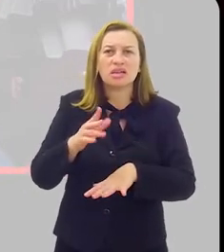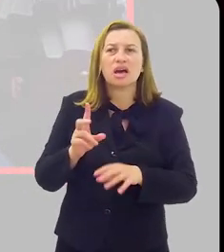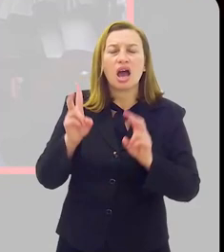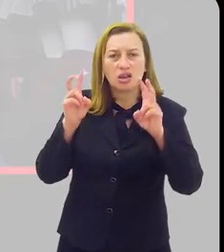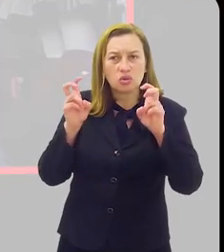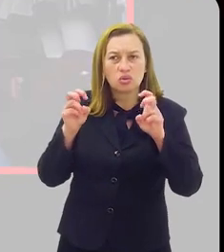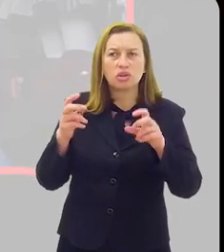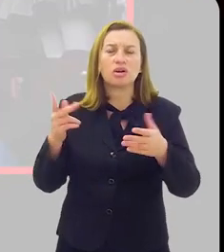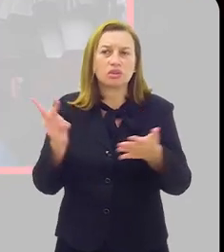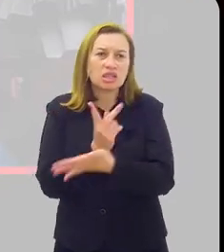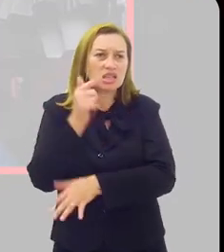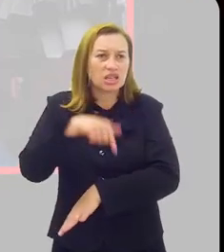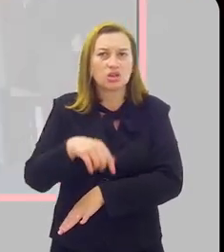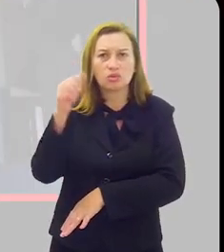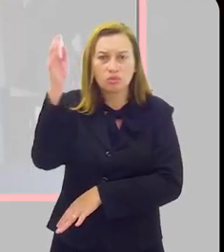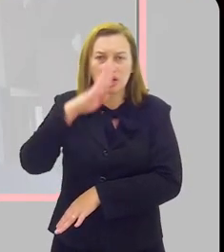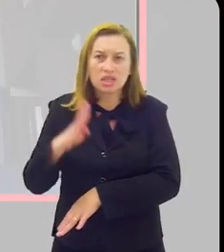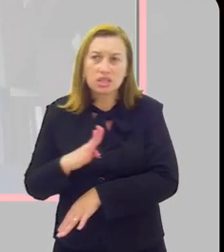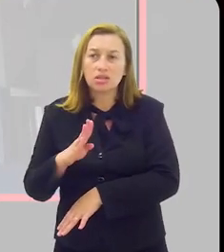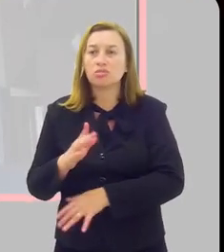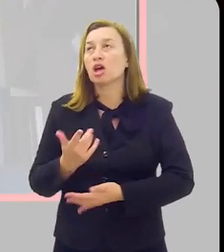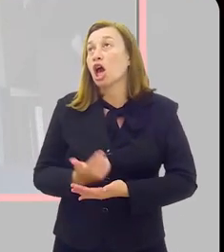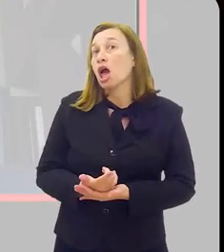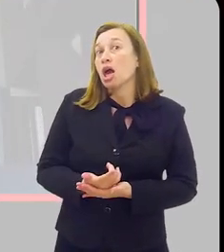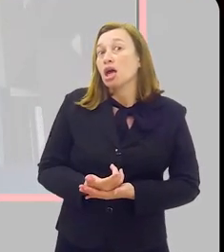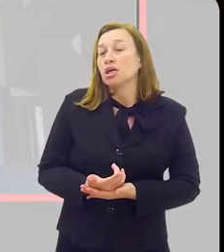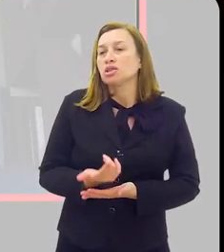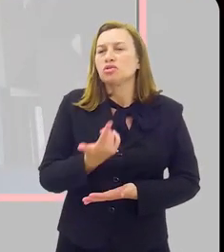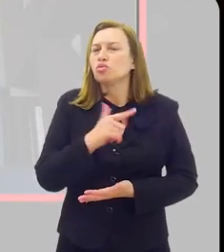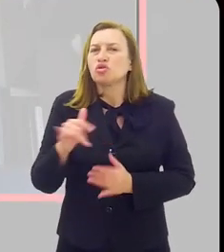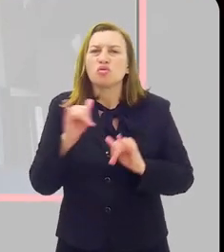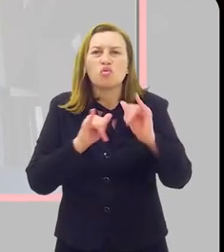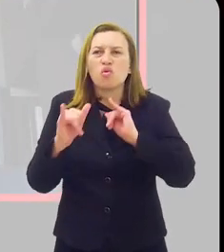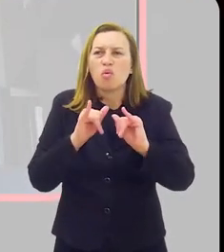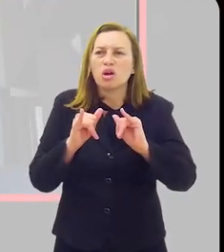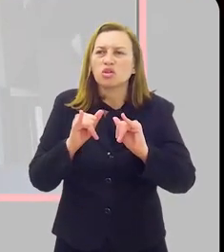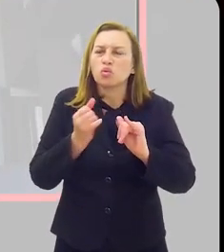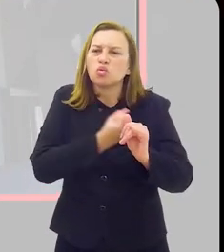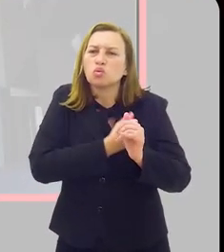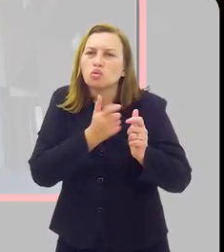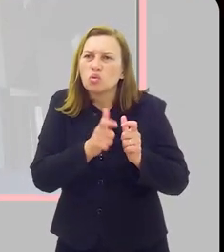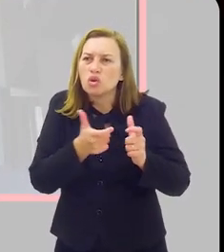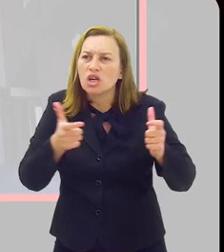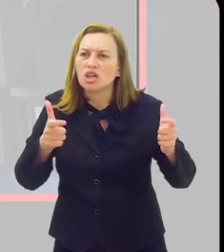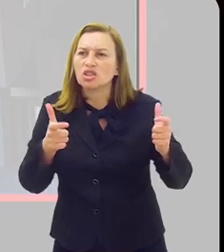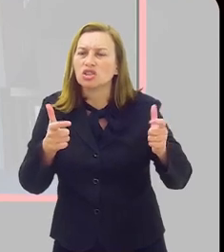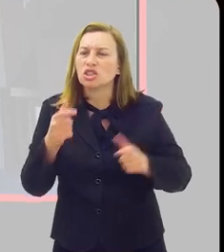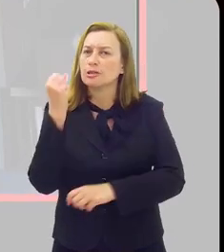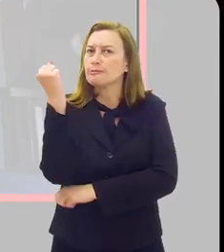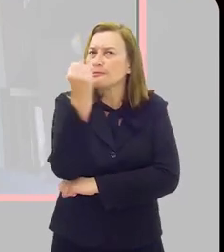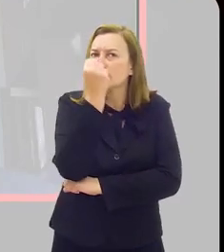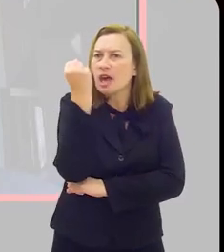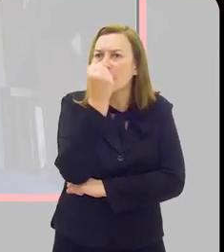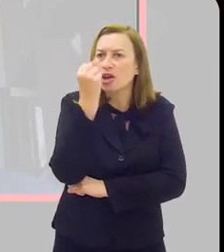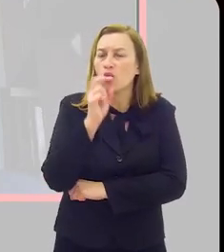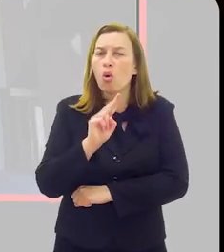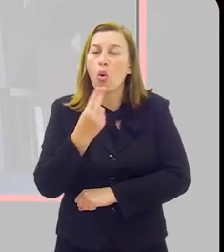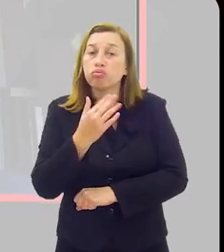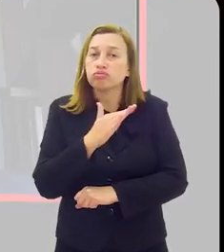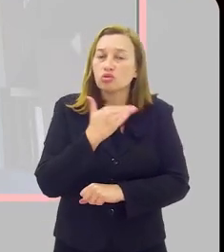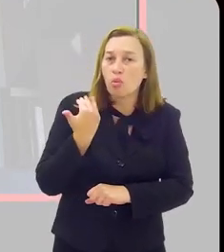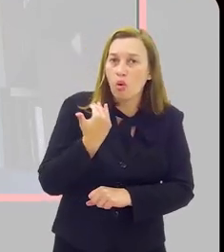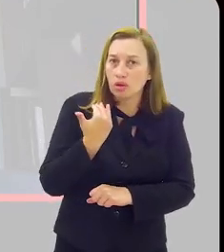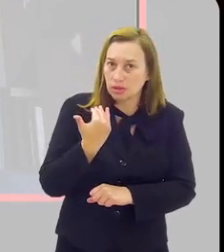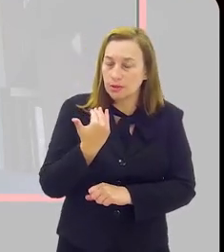casos aqui no Brasil. Não tivemos notícia de aumento de número de casos graves ou de